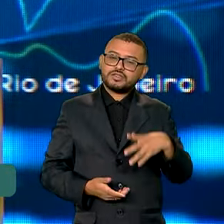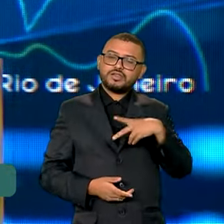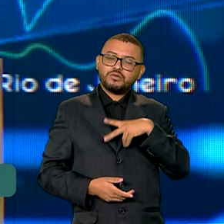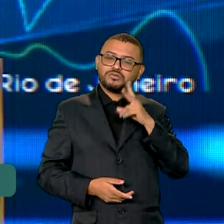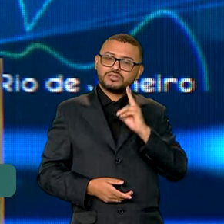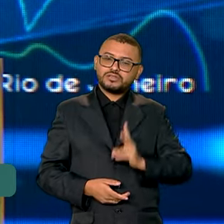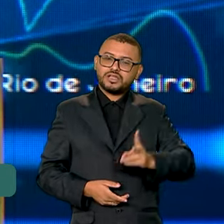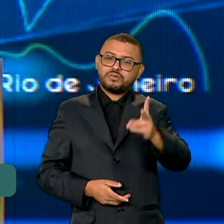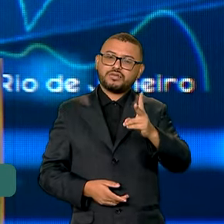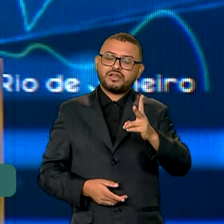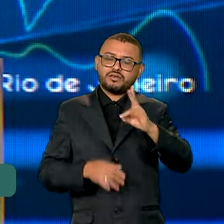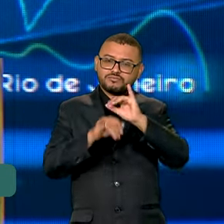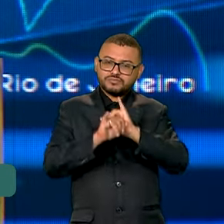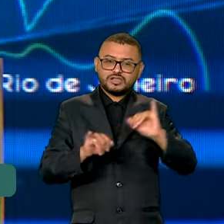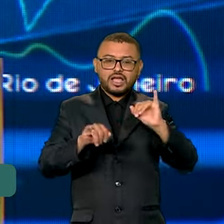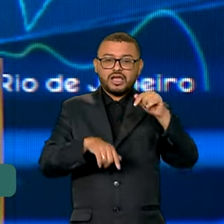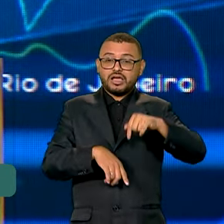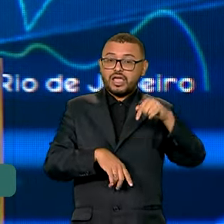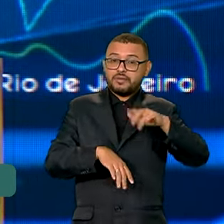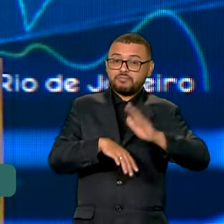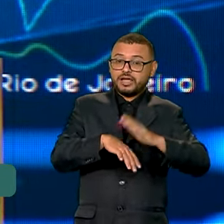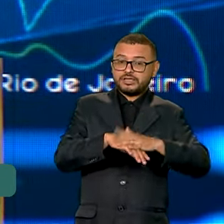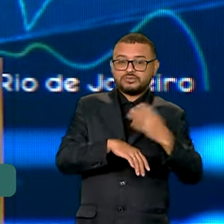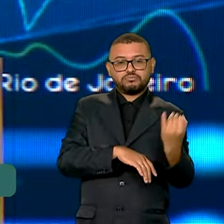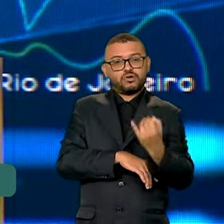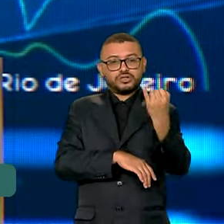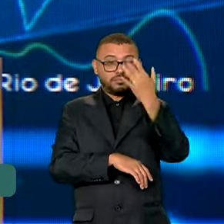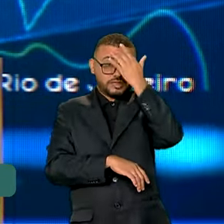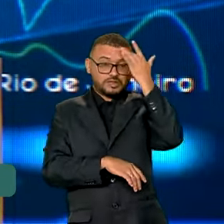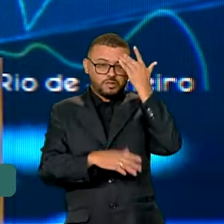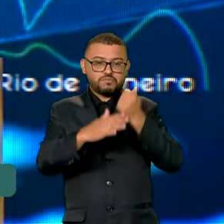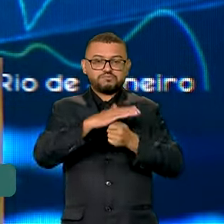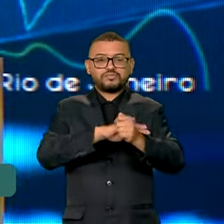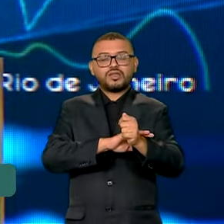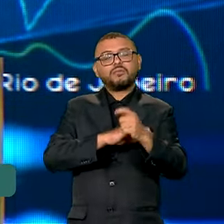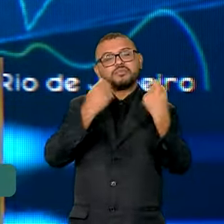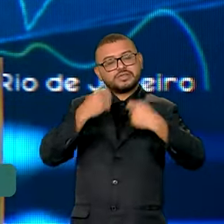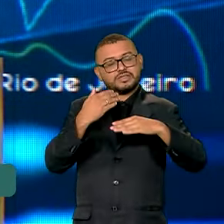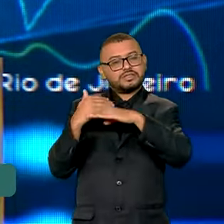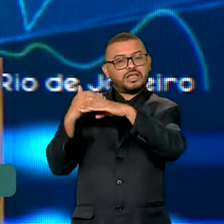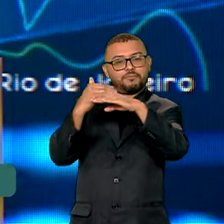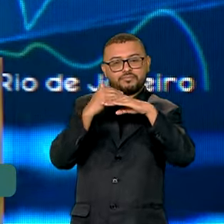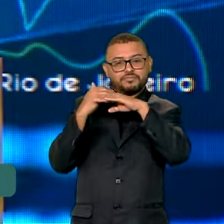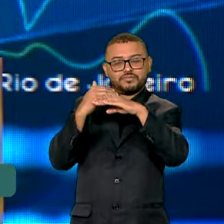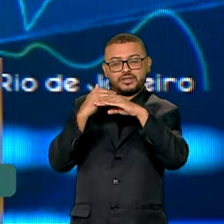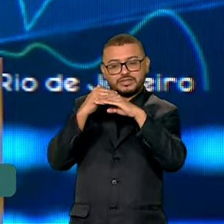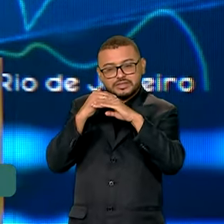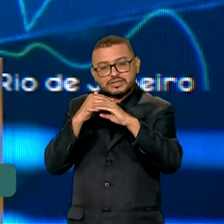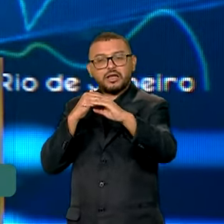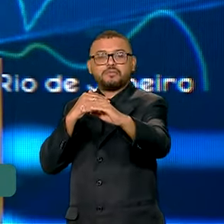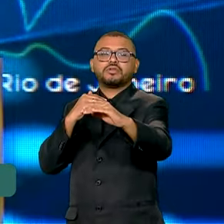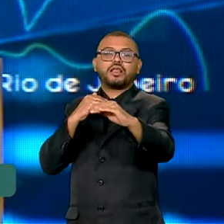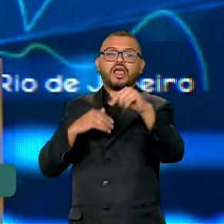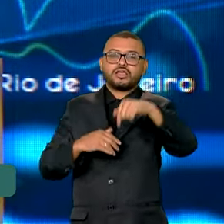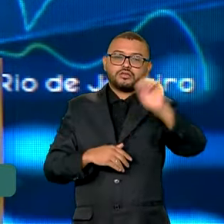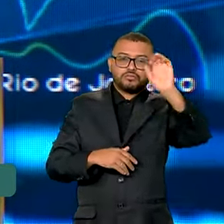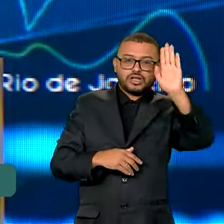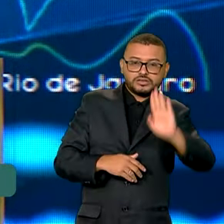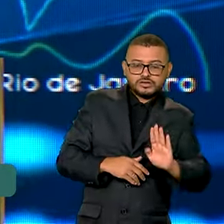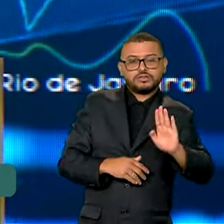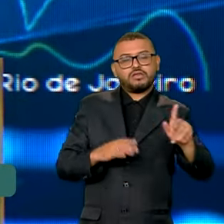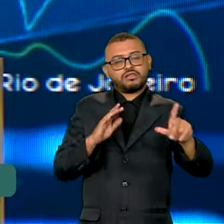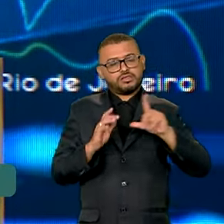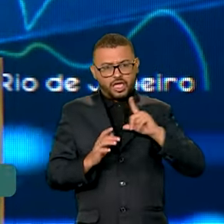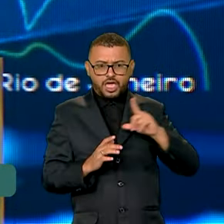digo que a coisa mais importante para o investidor é a estabilidade. E isso o Brasil tem de